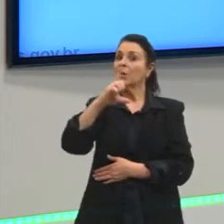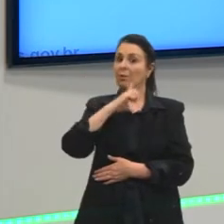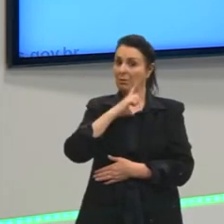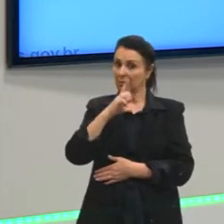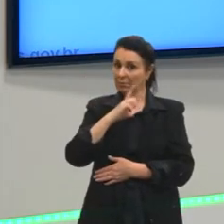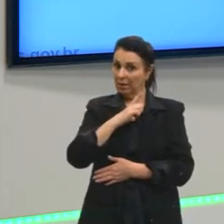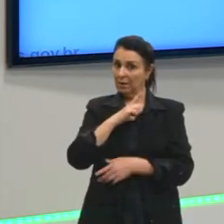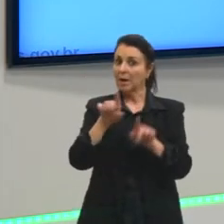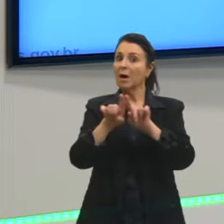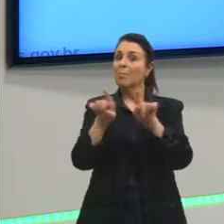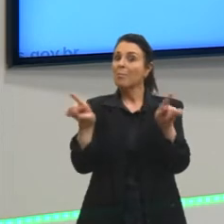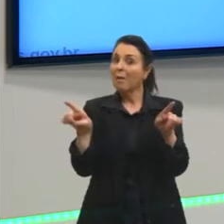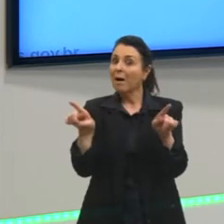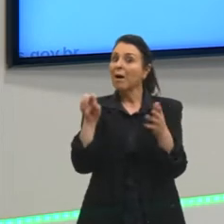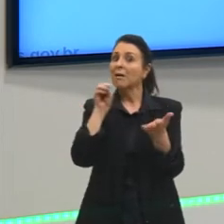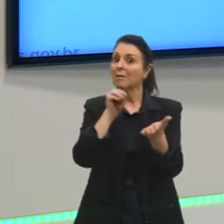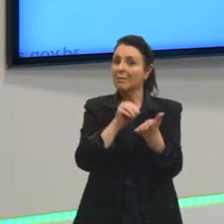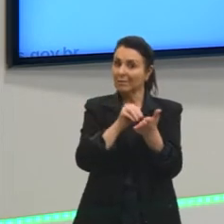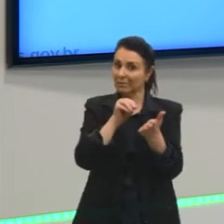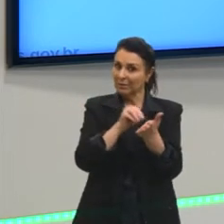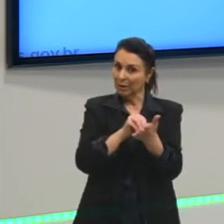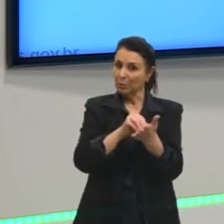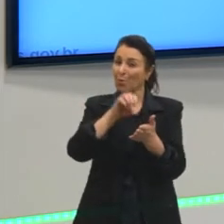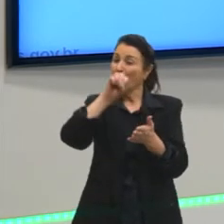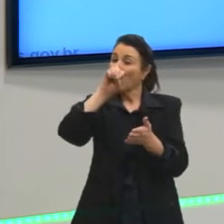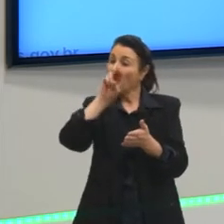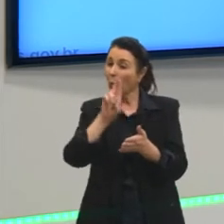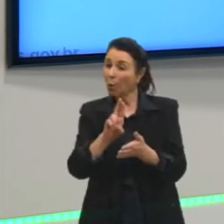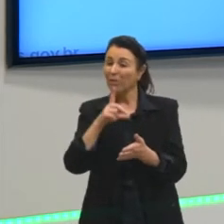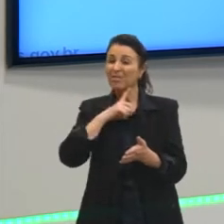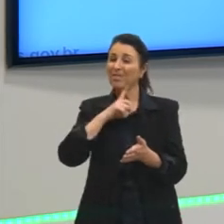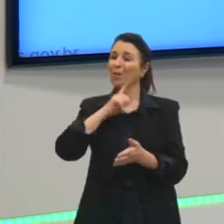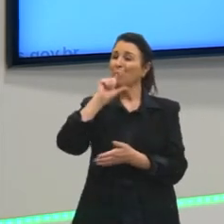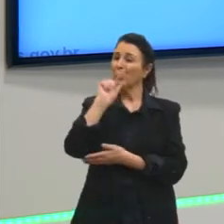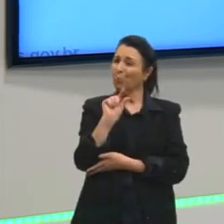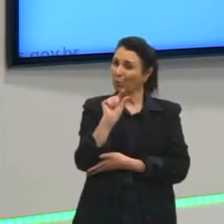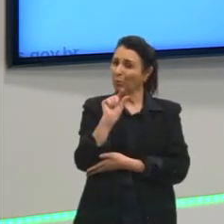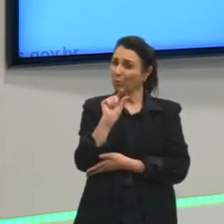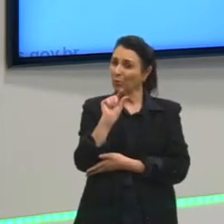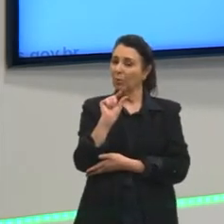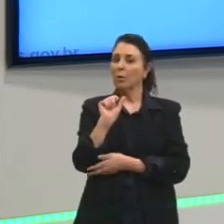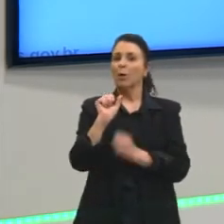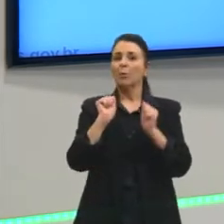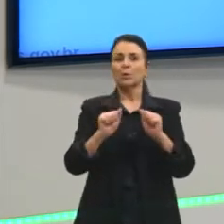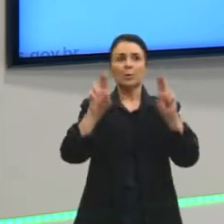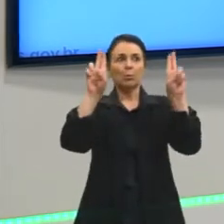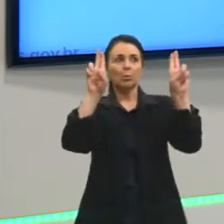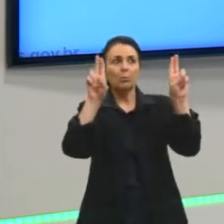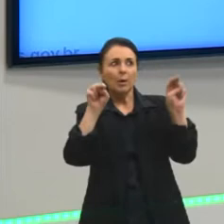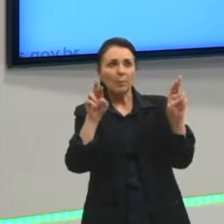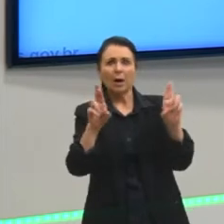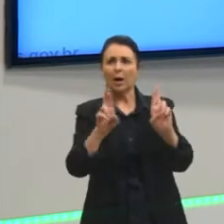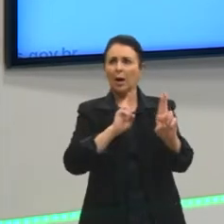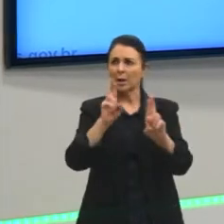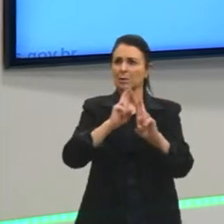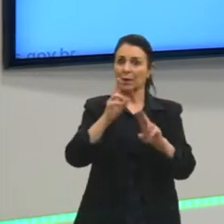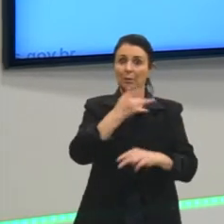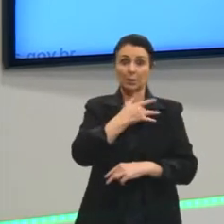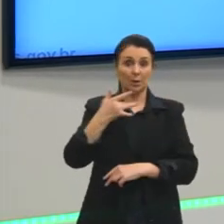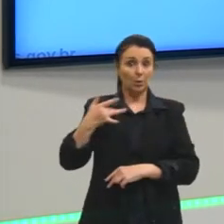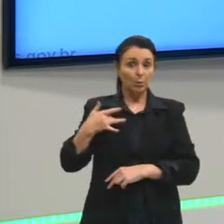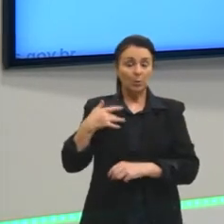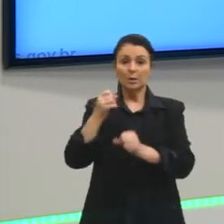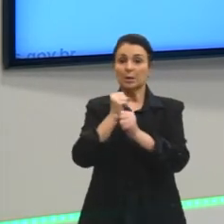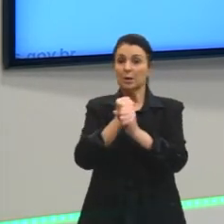forma completa dado a ele. Então, por exemplo, pode ser um tema relacionado à saúde, pode, já foi em 2020,